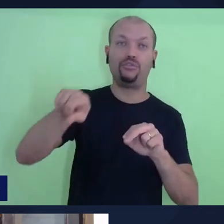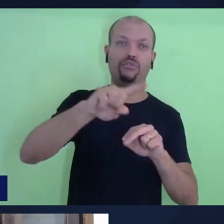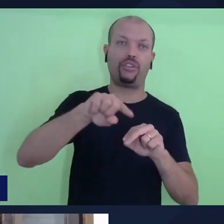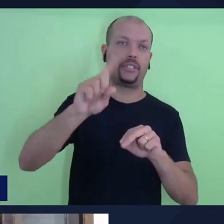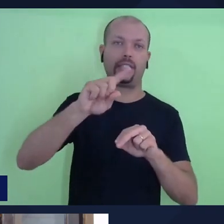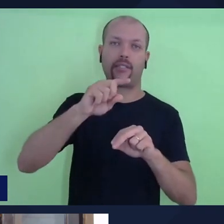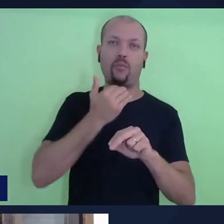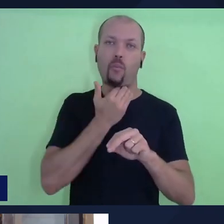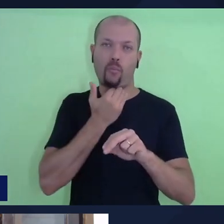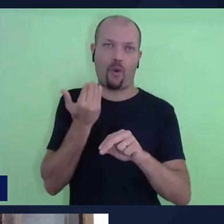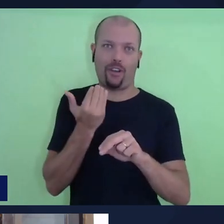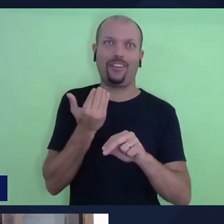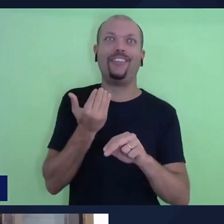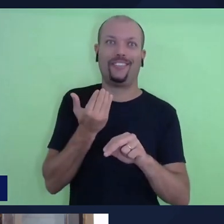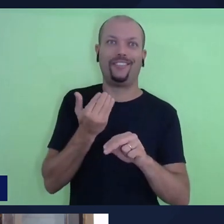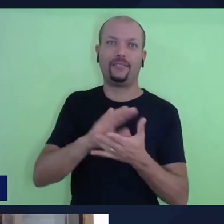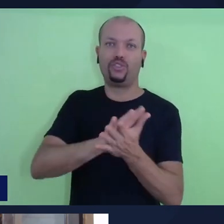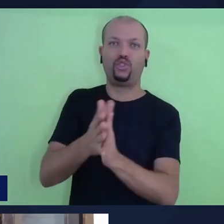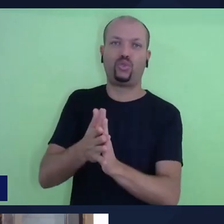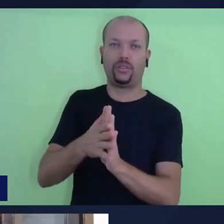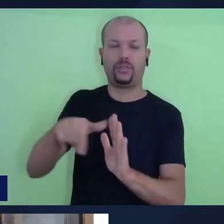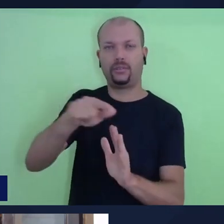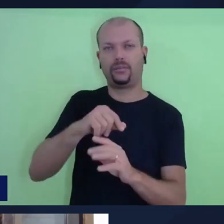Às vezes a gente olha para a mudança,